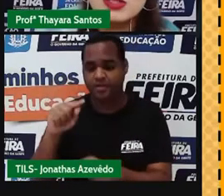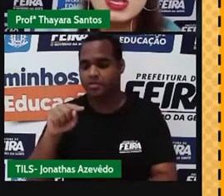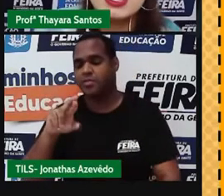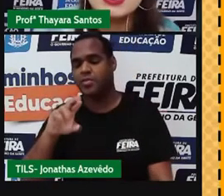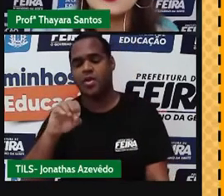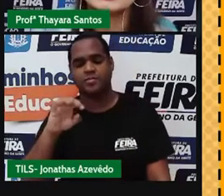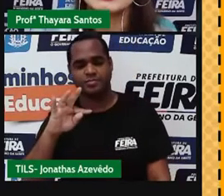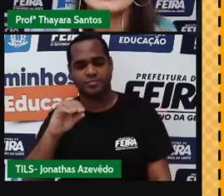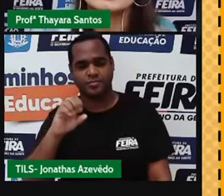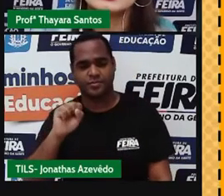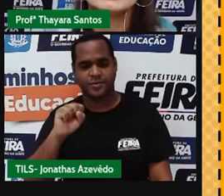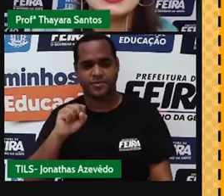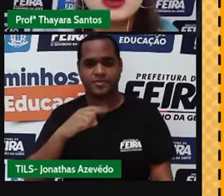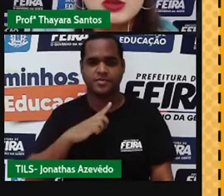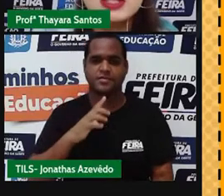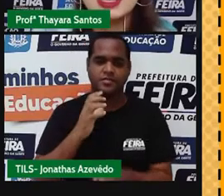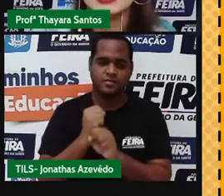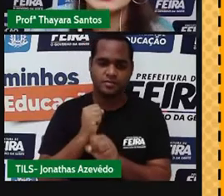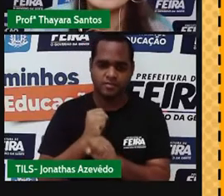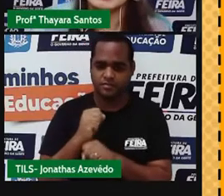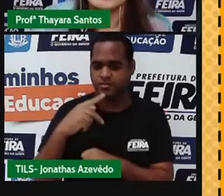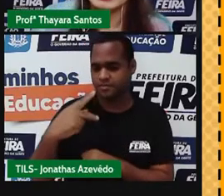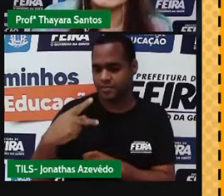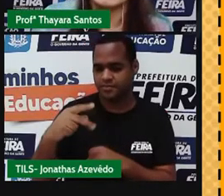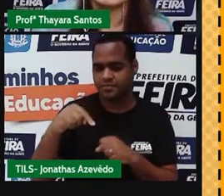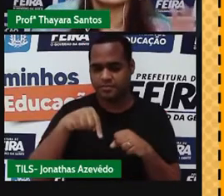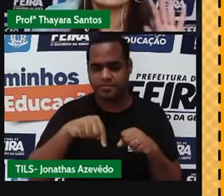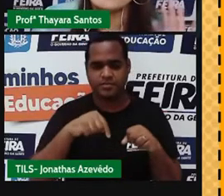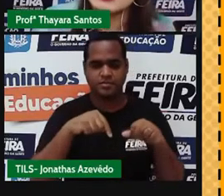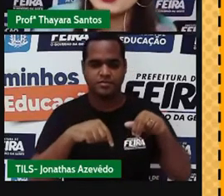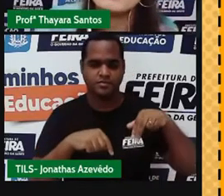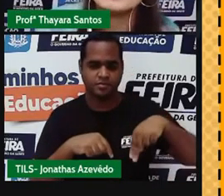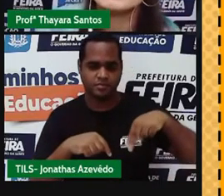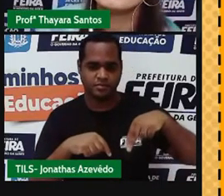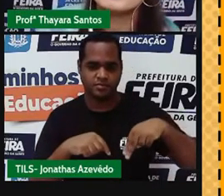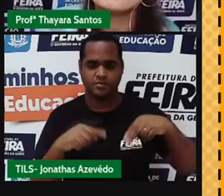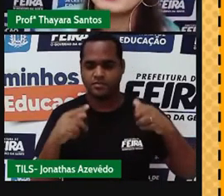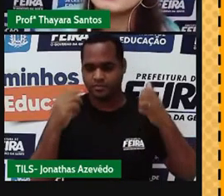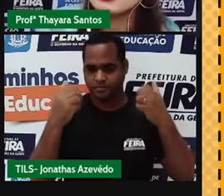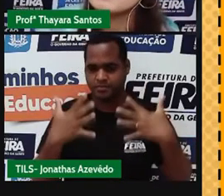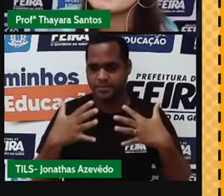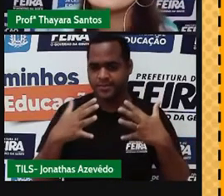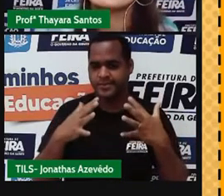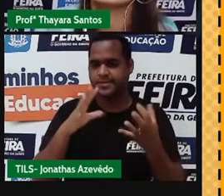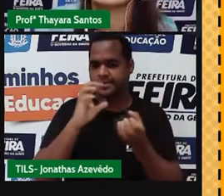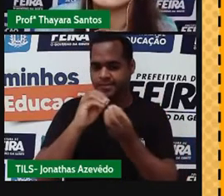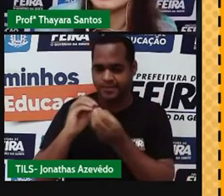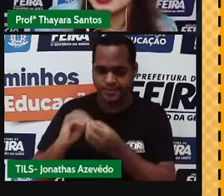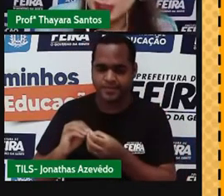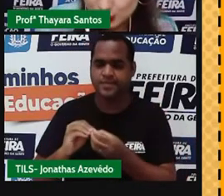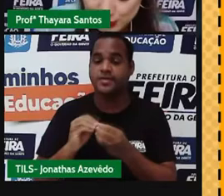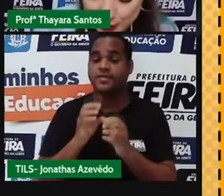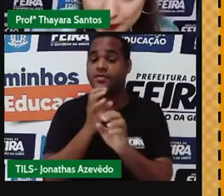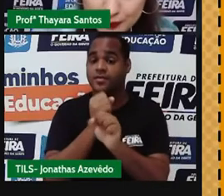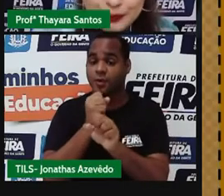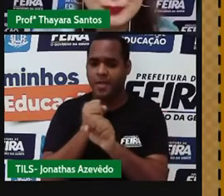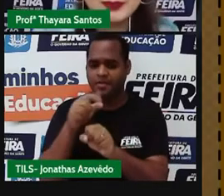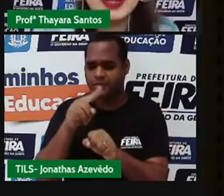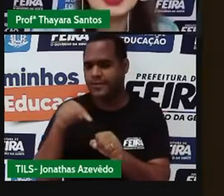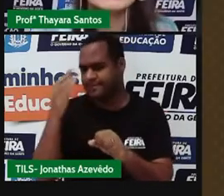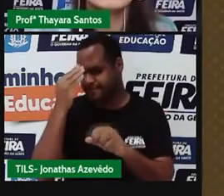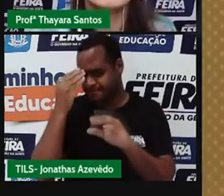prótons e a quantidade de nêutrons que aquele elemento vai ter. A gente vai fazer alguns exemplos práticos para vocês entenderem isso.